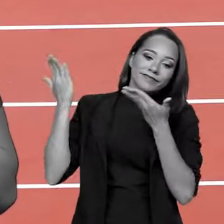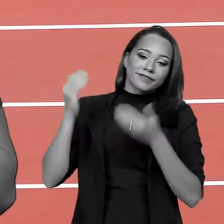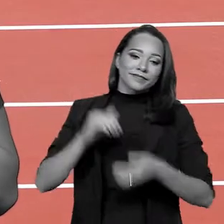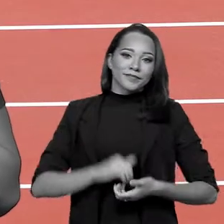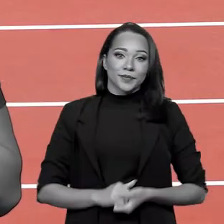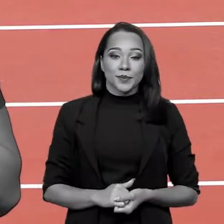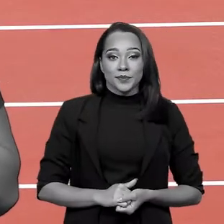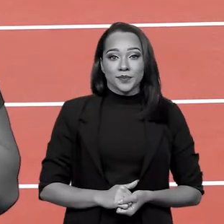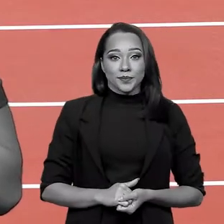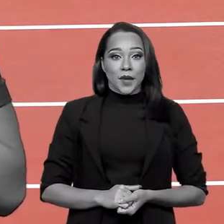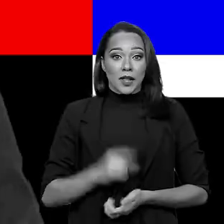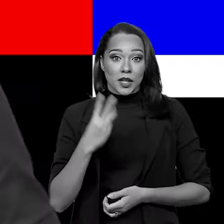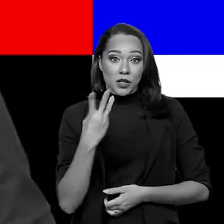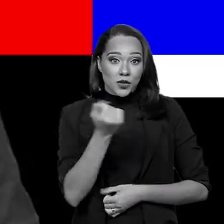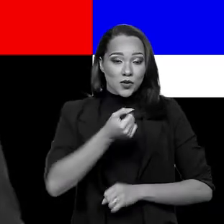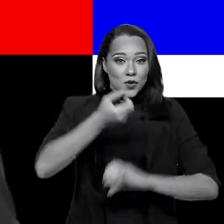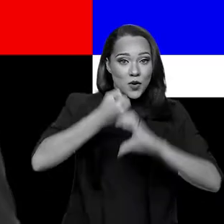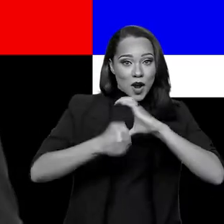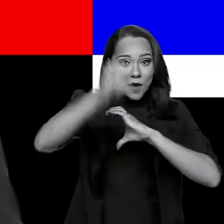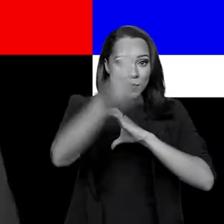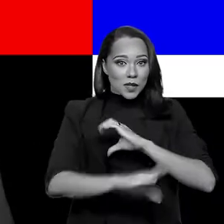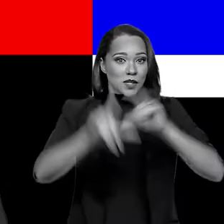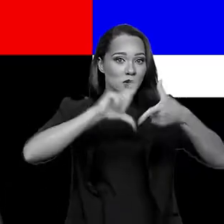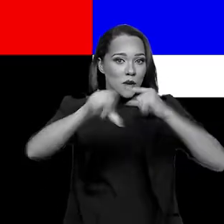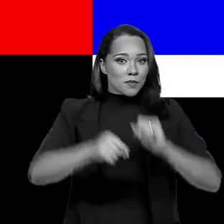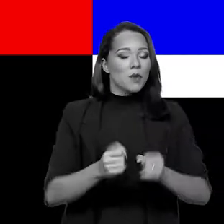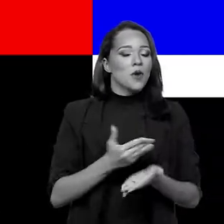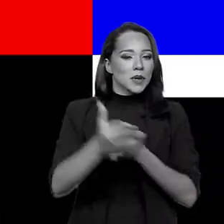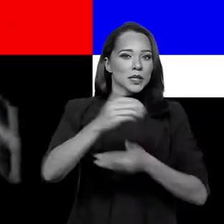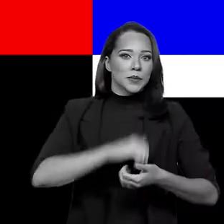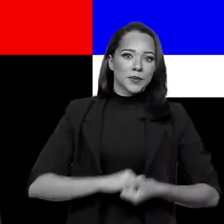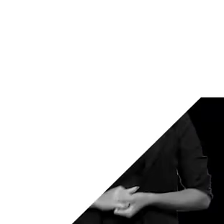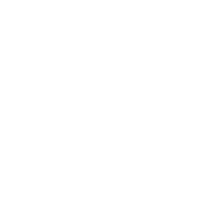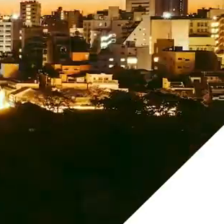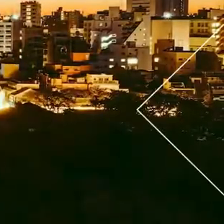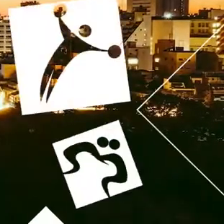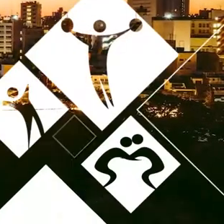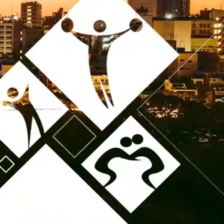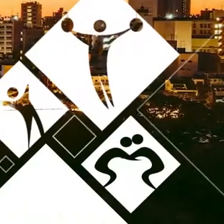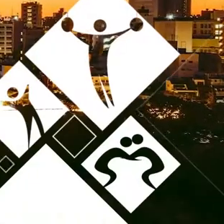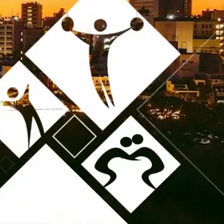Rana Laveleli. 3, 2, 1, EBC em Tóquio, valendo!